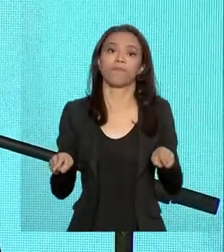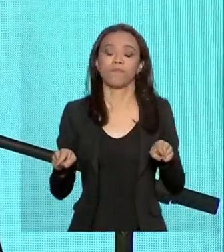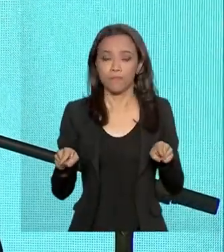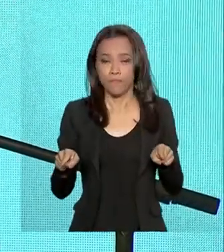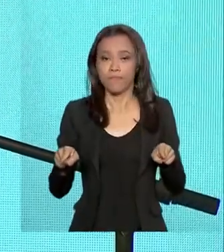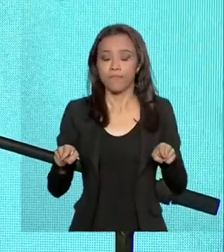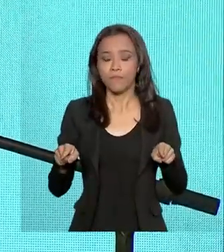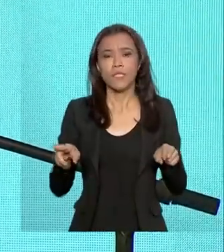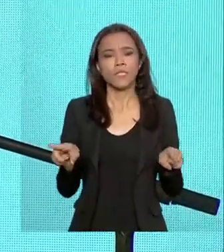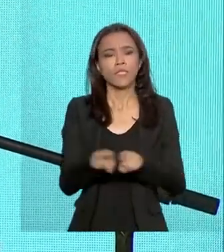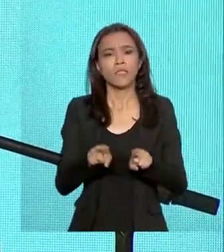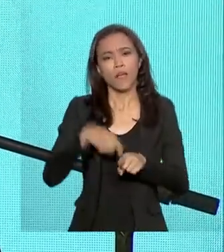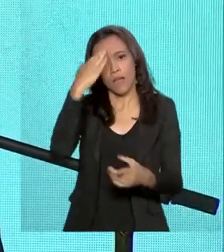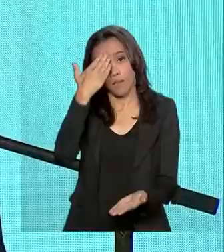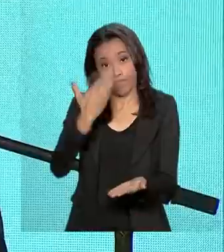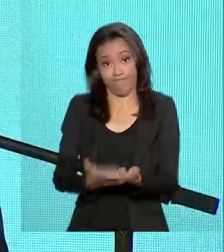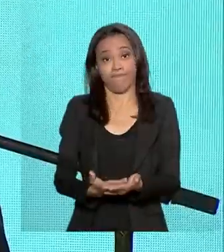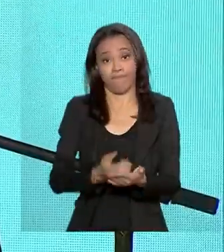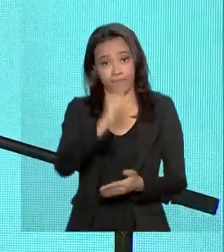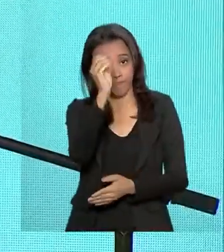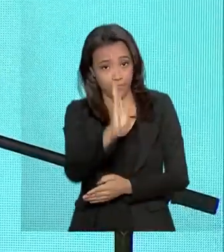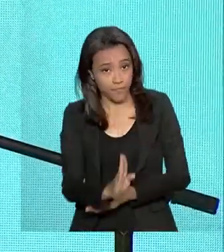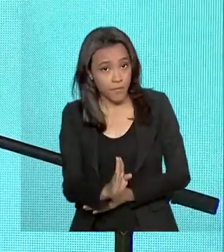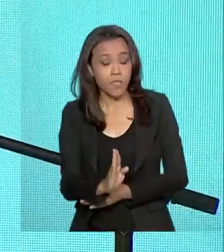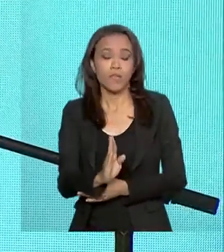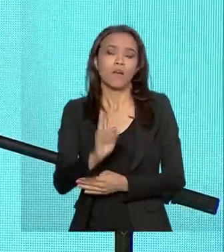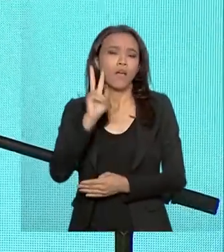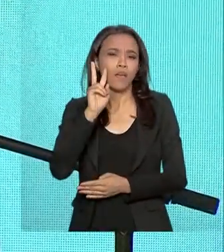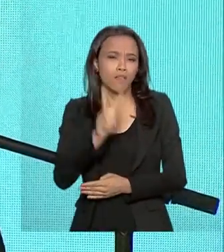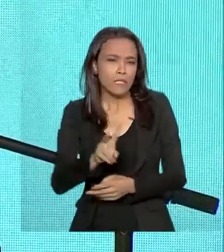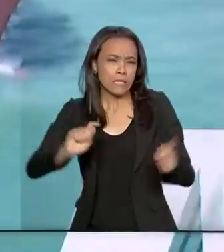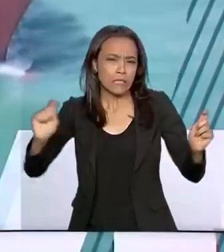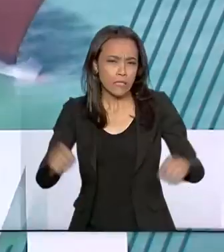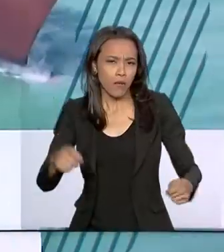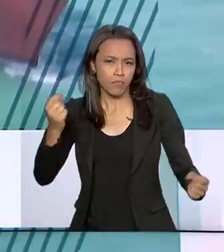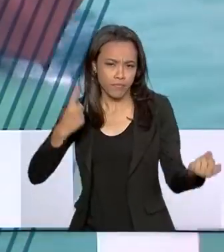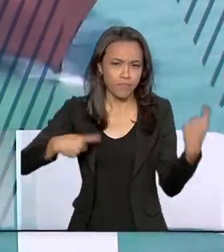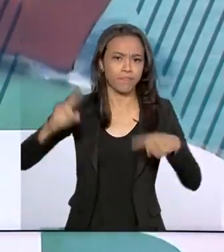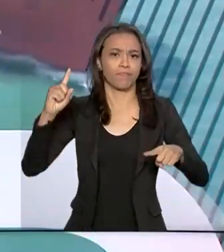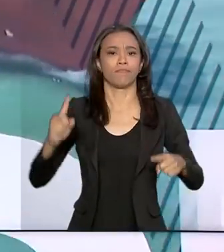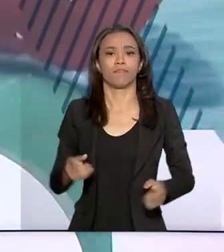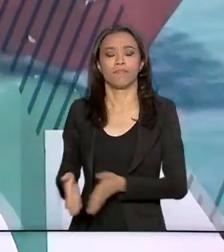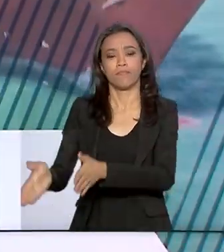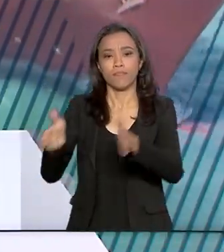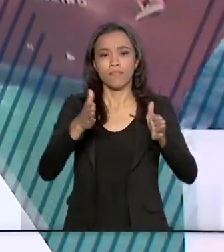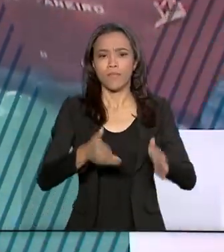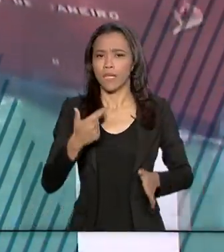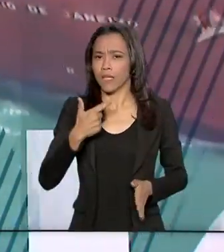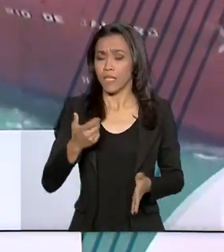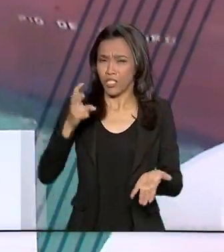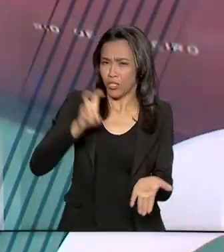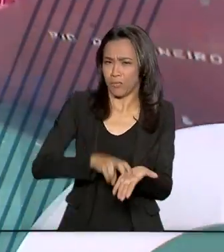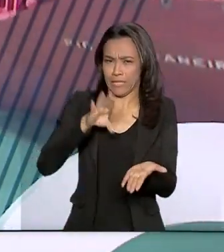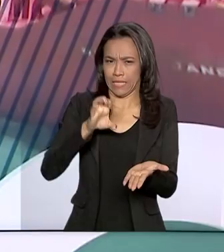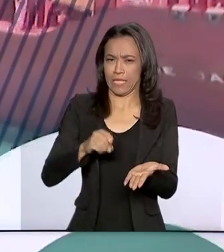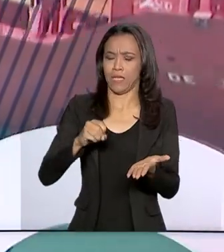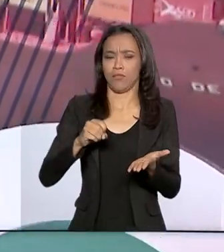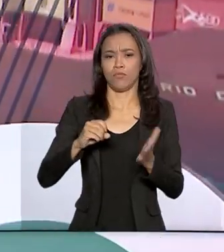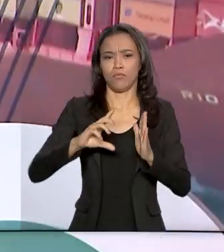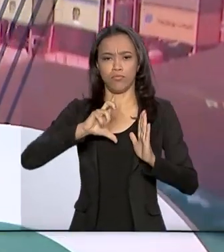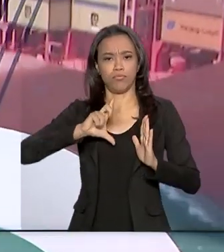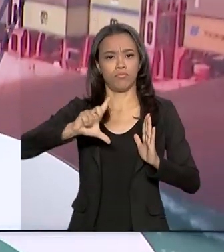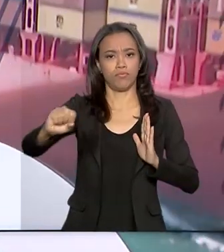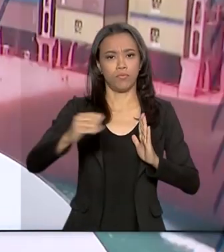é acreditar no Brasil, é ver o nosso potencial. E mais cedo, na saída do Palácio da